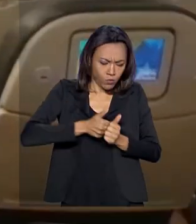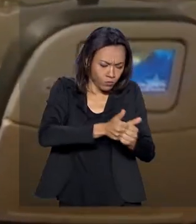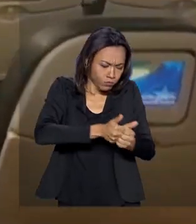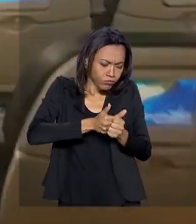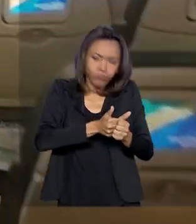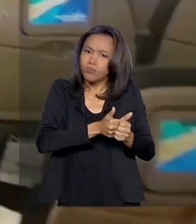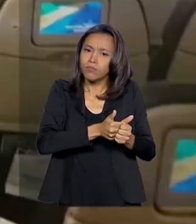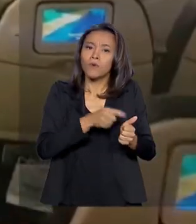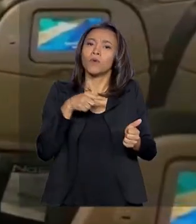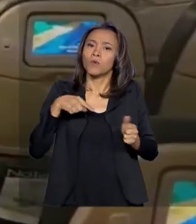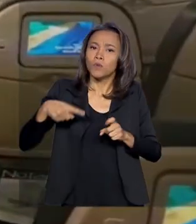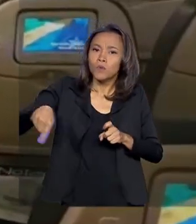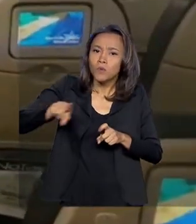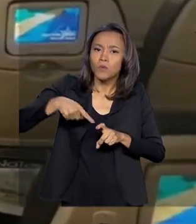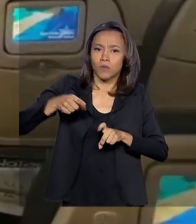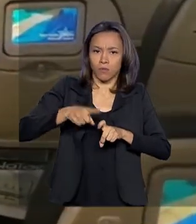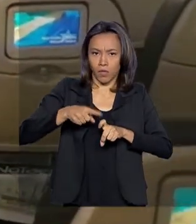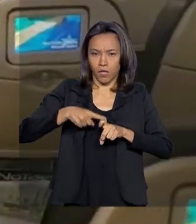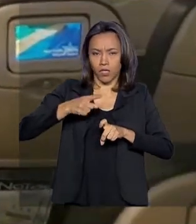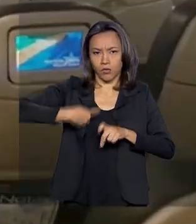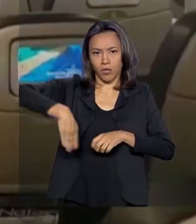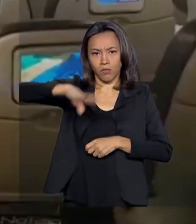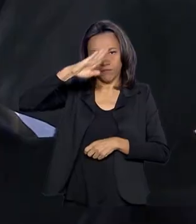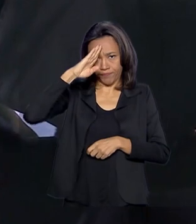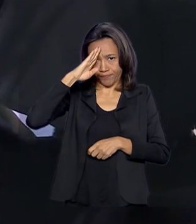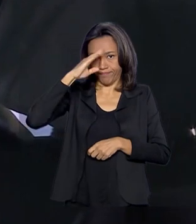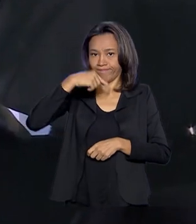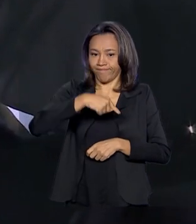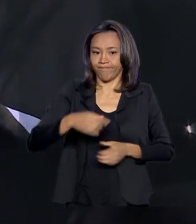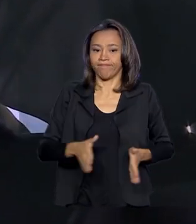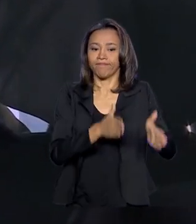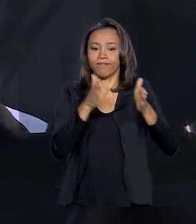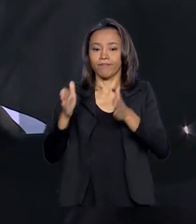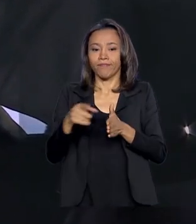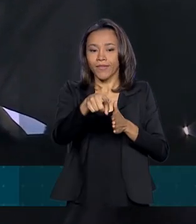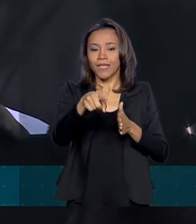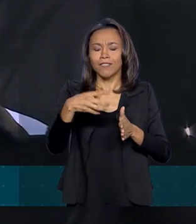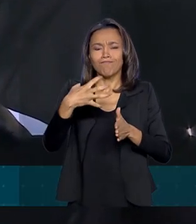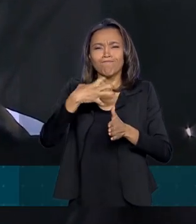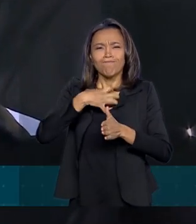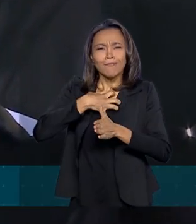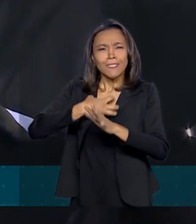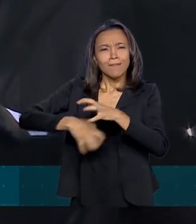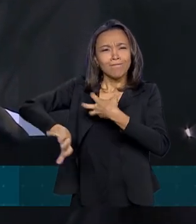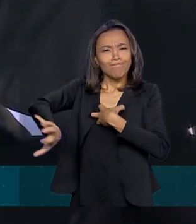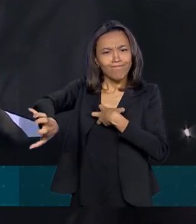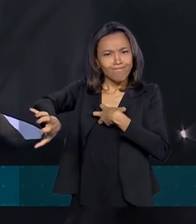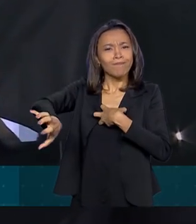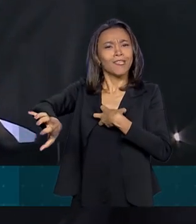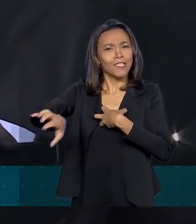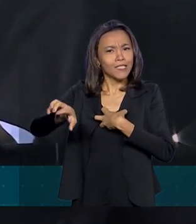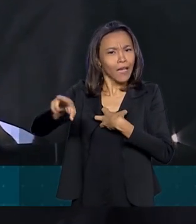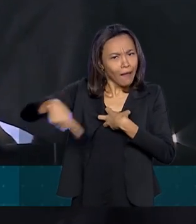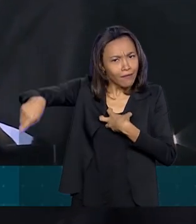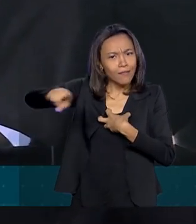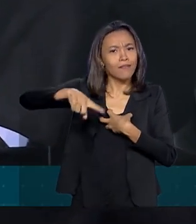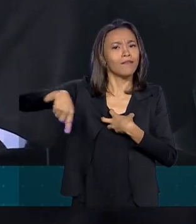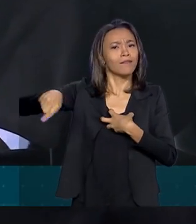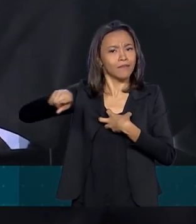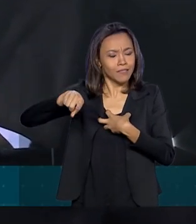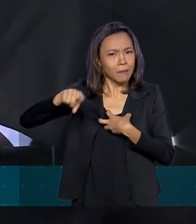dos médicos da Força Aérea. A gente se coloca um pouco de empatia no lugar deles.